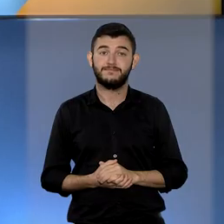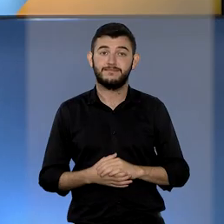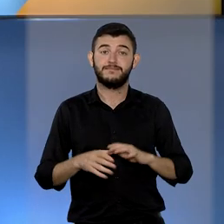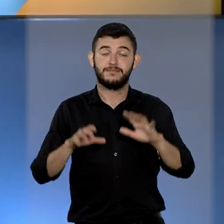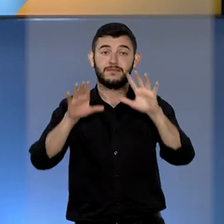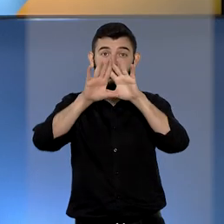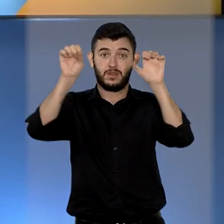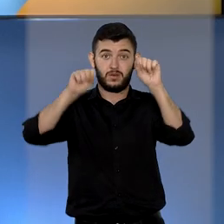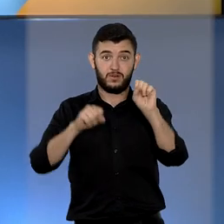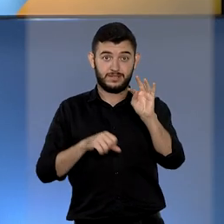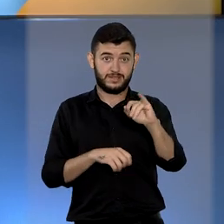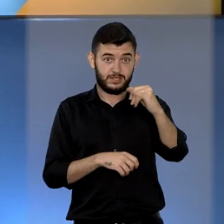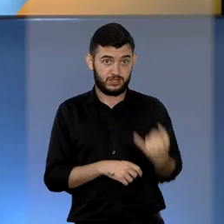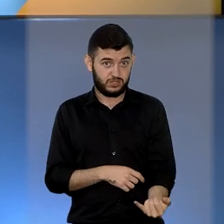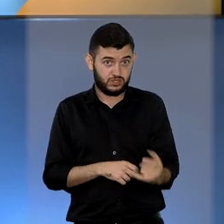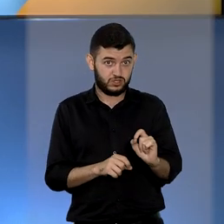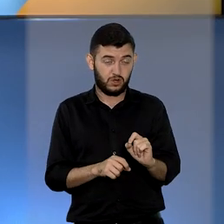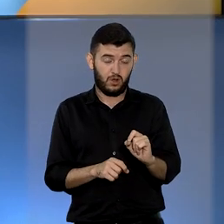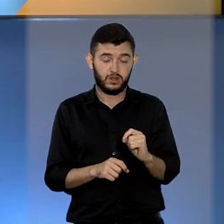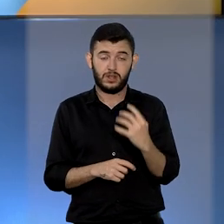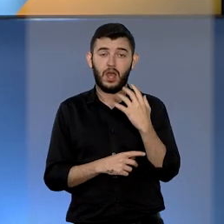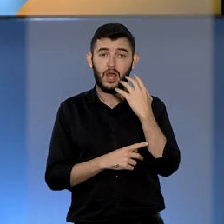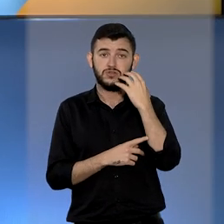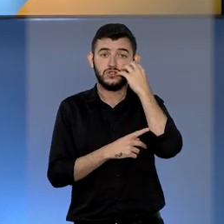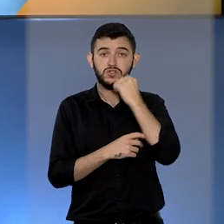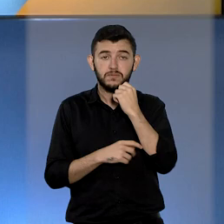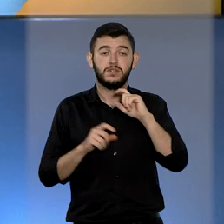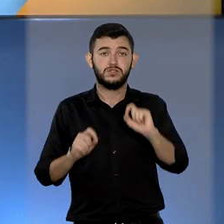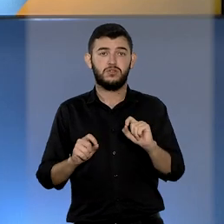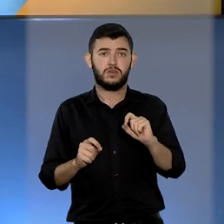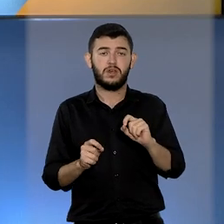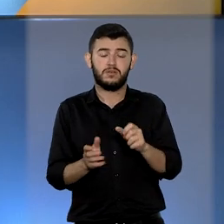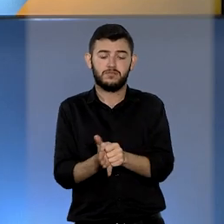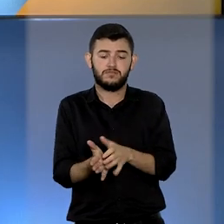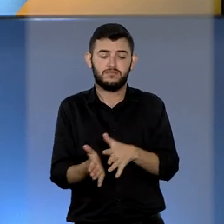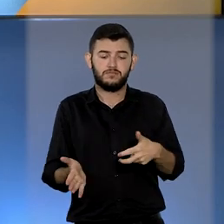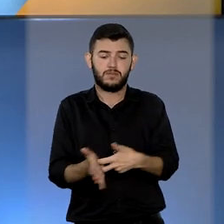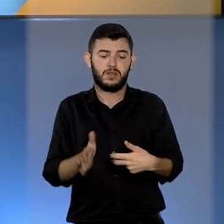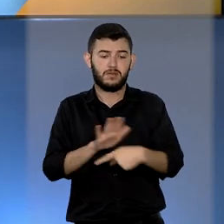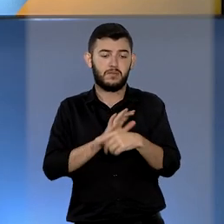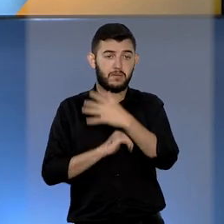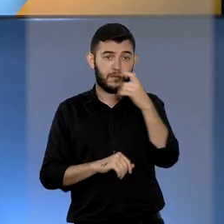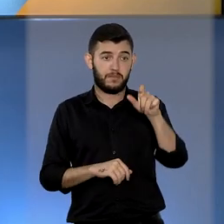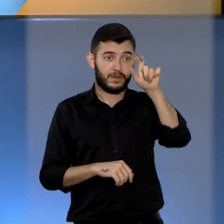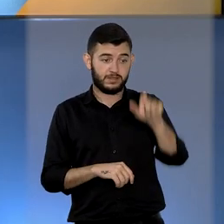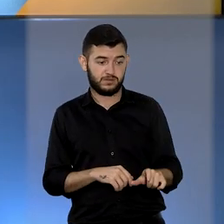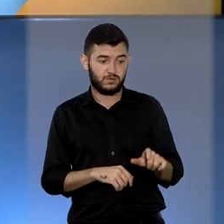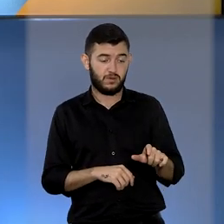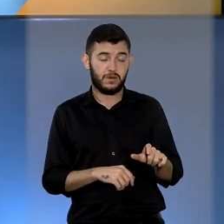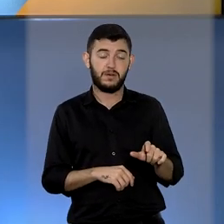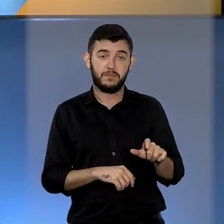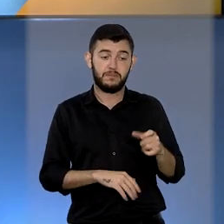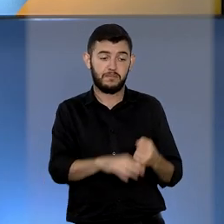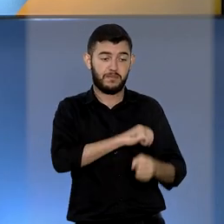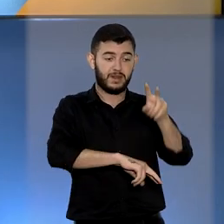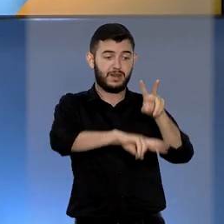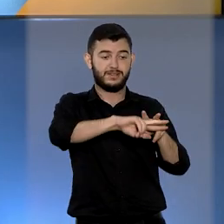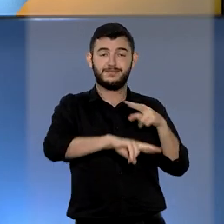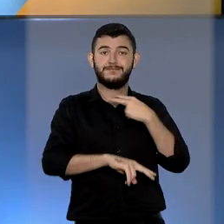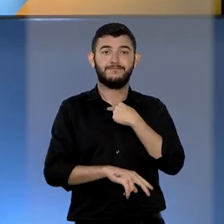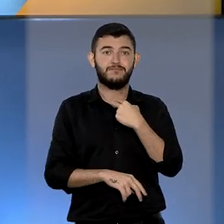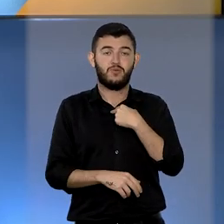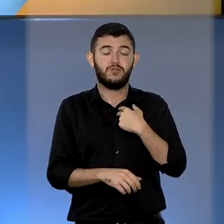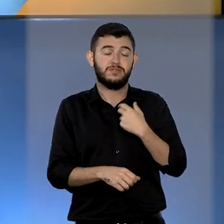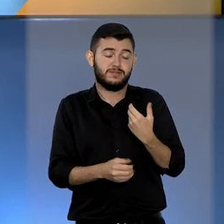O Superior Tribunal de Justiça admitiu remissão da pena para preso que não pôde estudar ou trabalhar